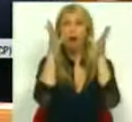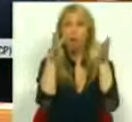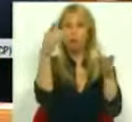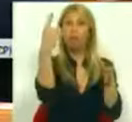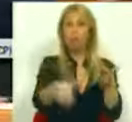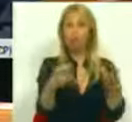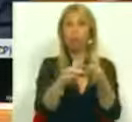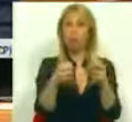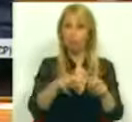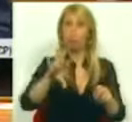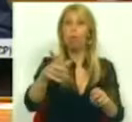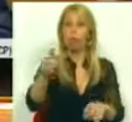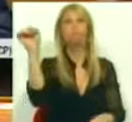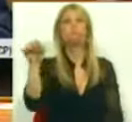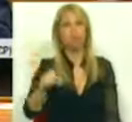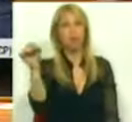sim.